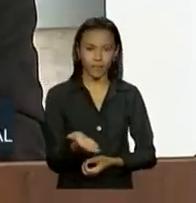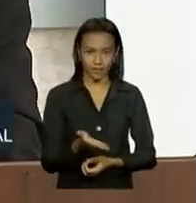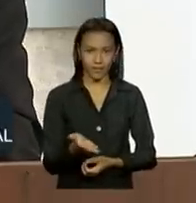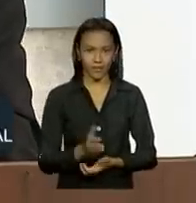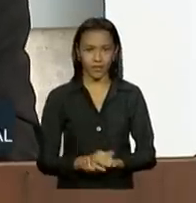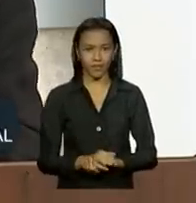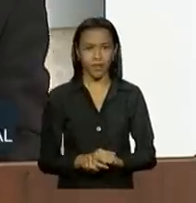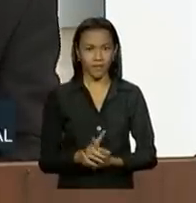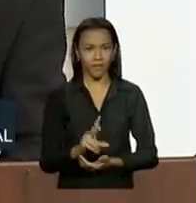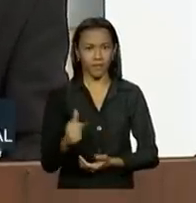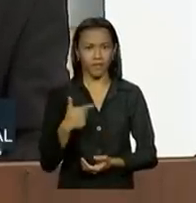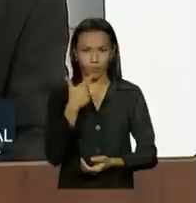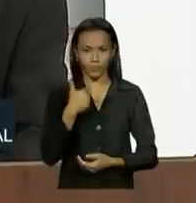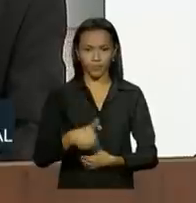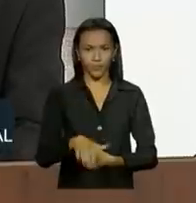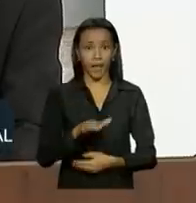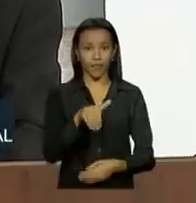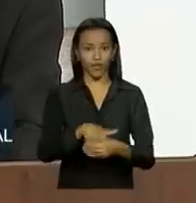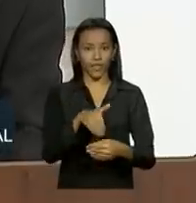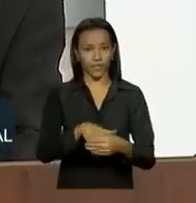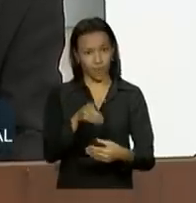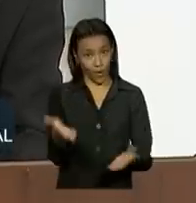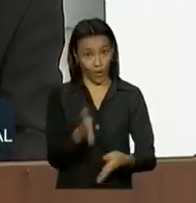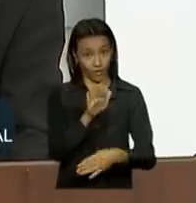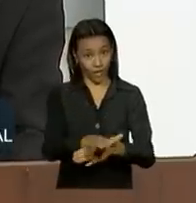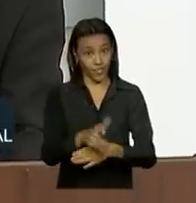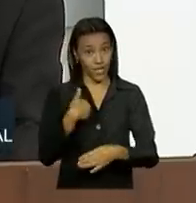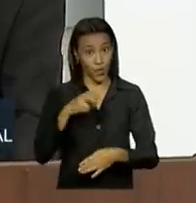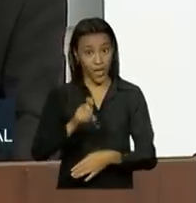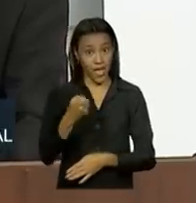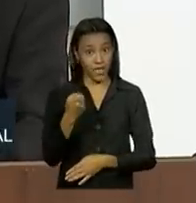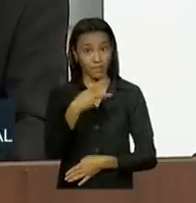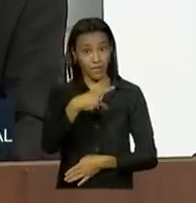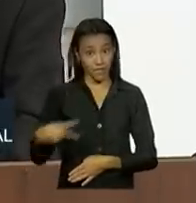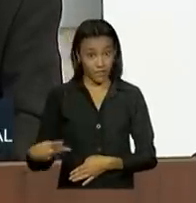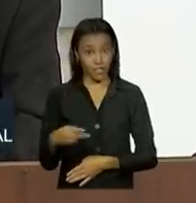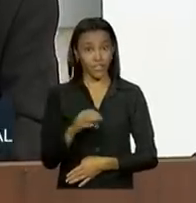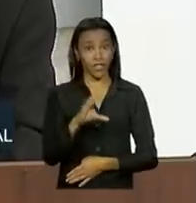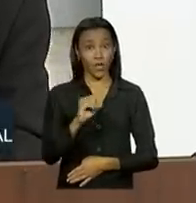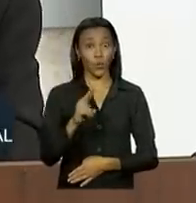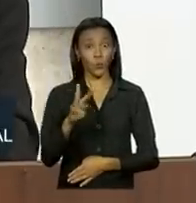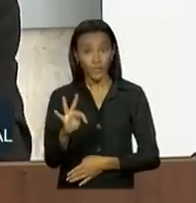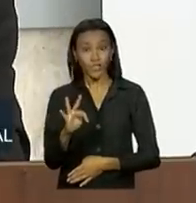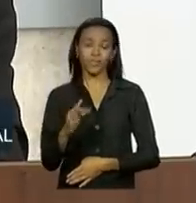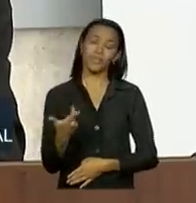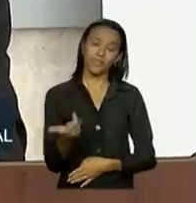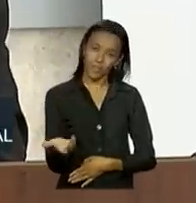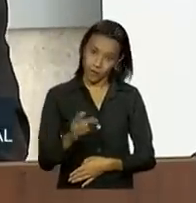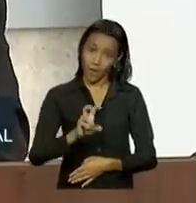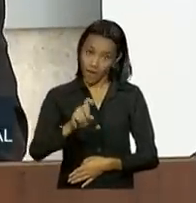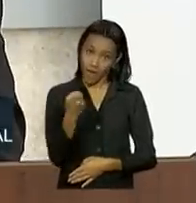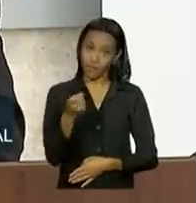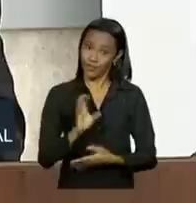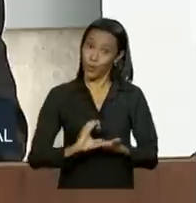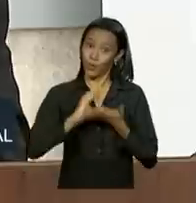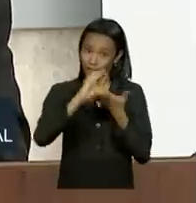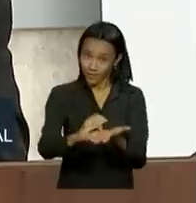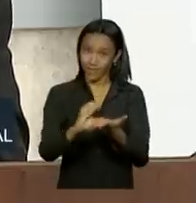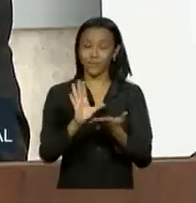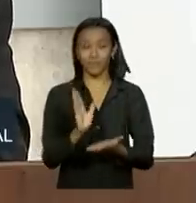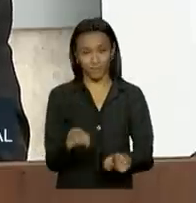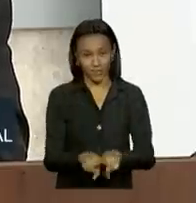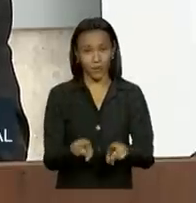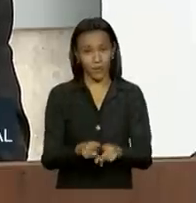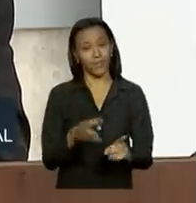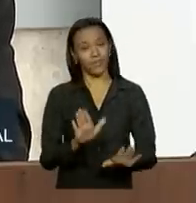Já que vai ter eleição agora à tarde. Já que eu sou ex-presidente da CUT, agora ex-conselheiro, então estou tentando aqui ver se eu saio já do...